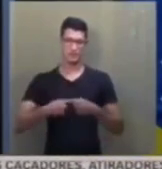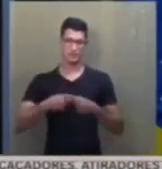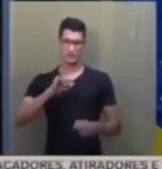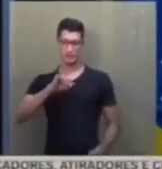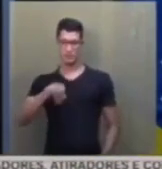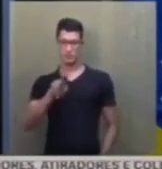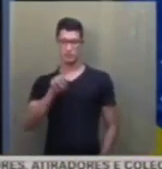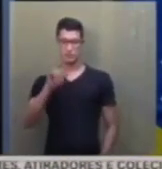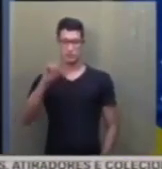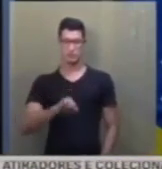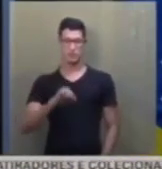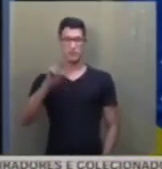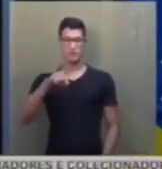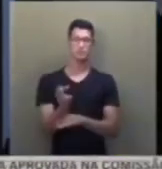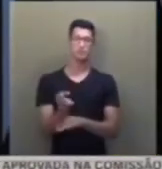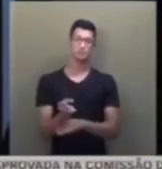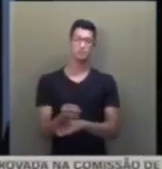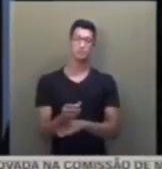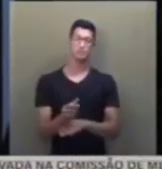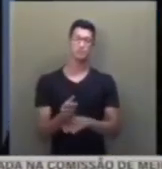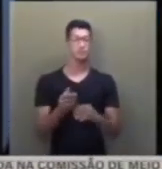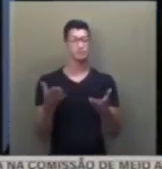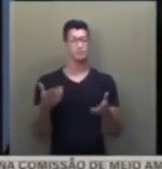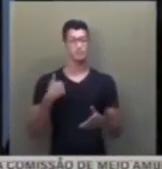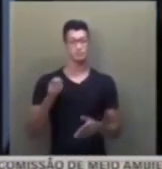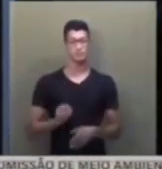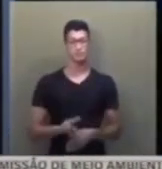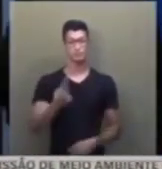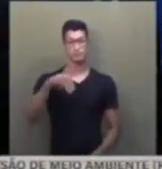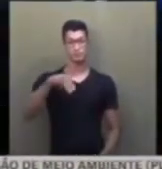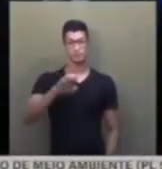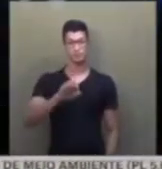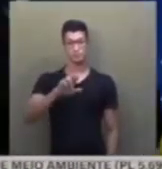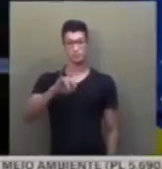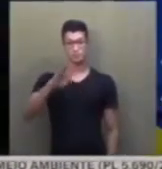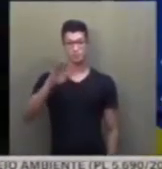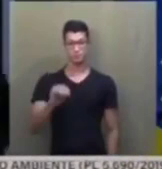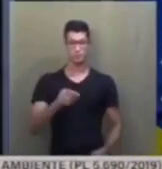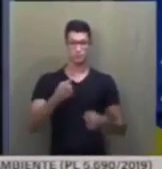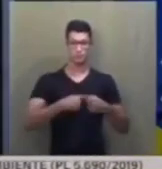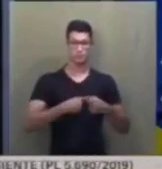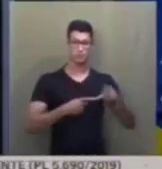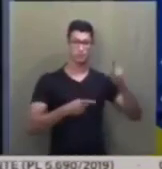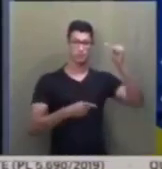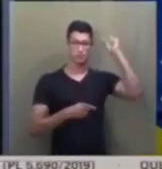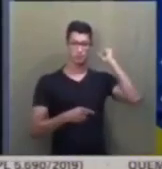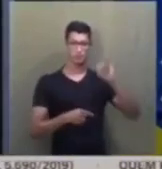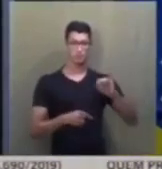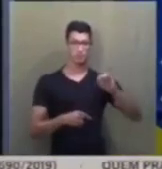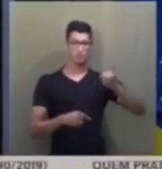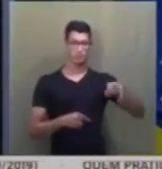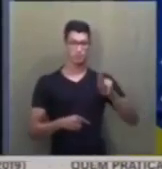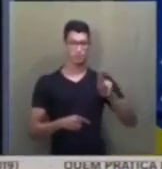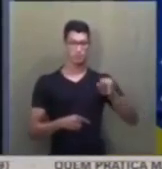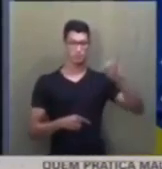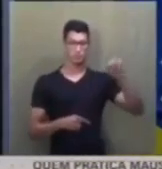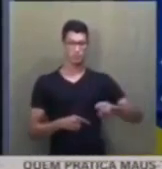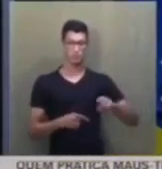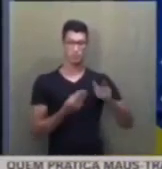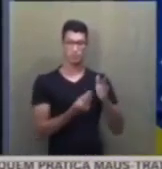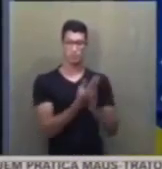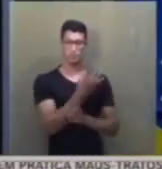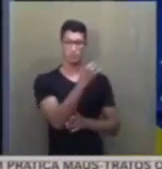Ijuí, no Rio Grande do Sul. Então, vou ao mérito. A cidade antiga colônia de Ijuí foi